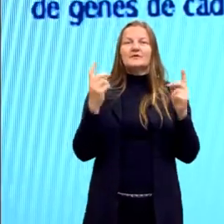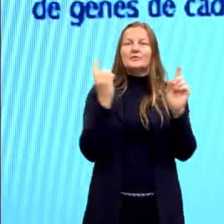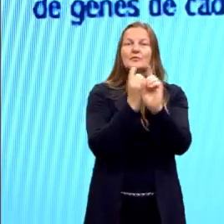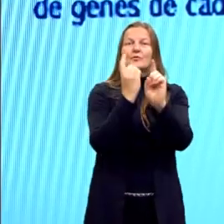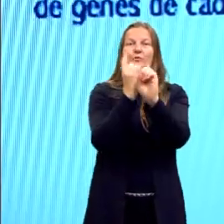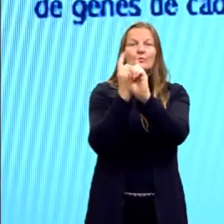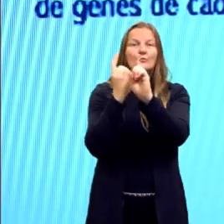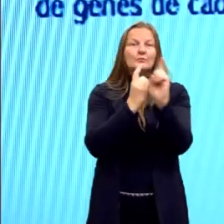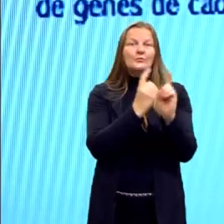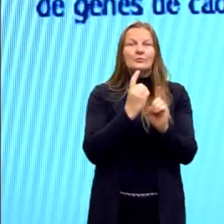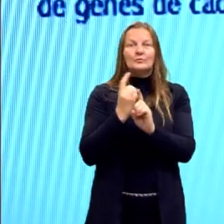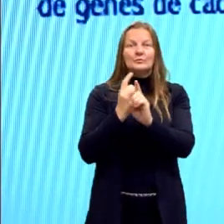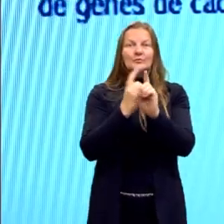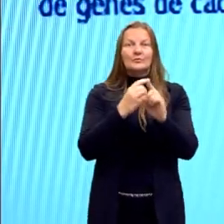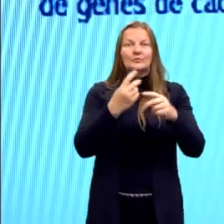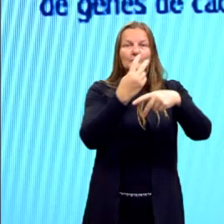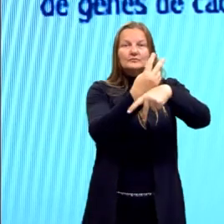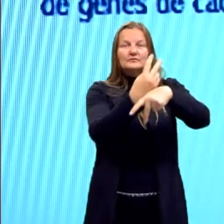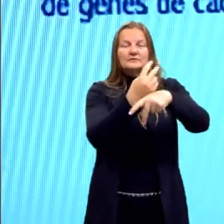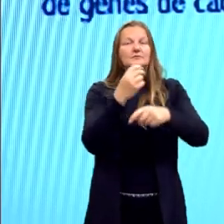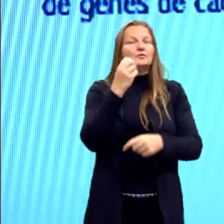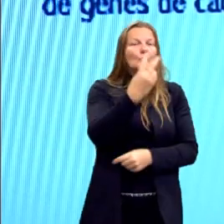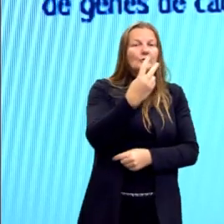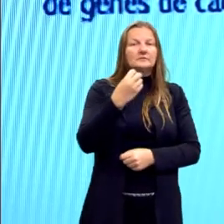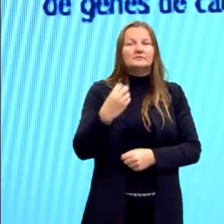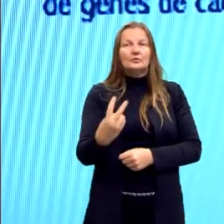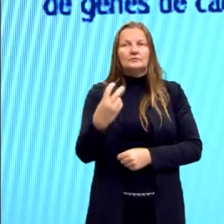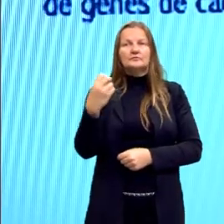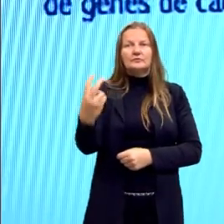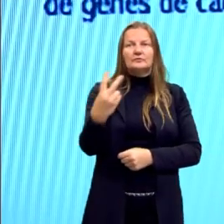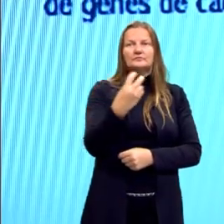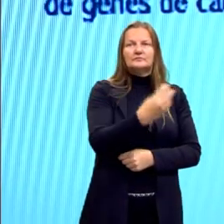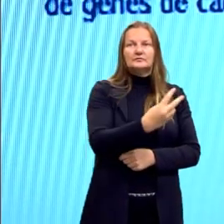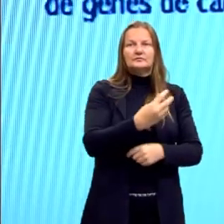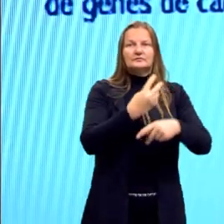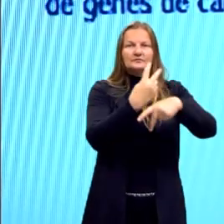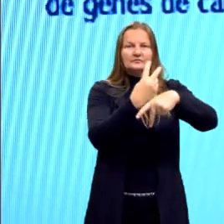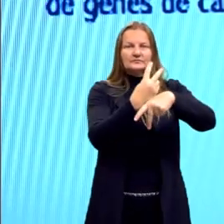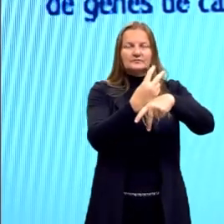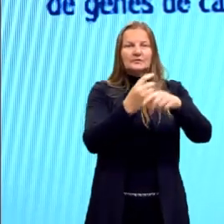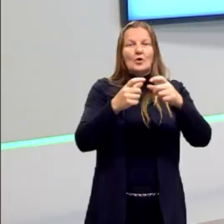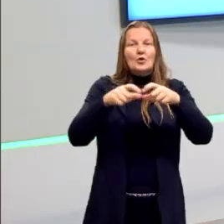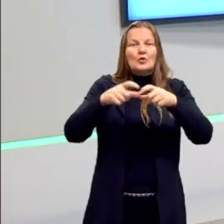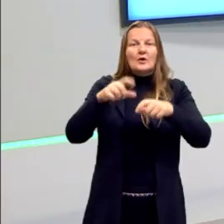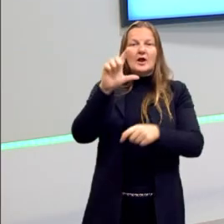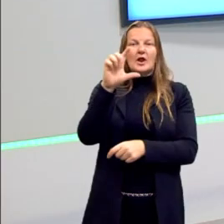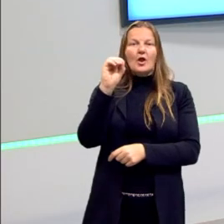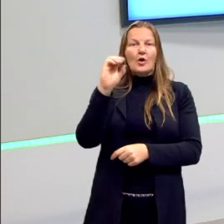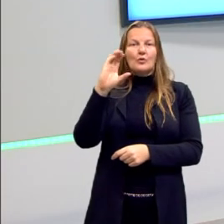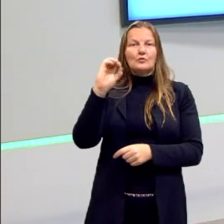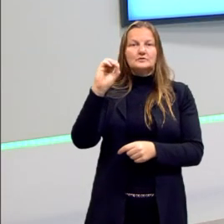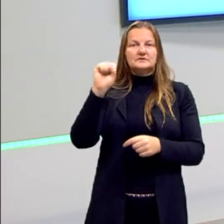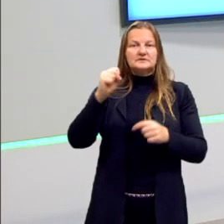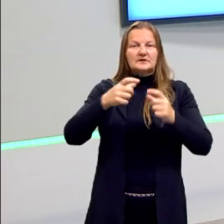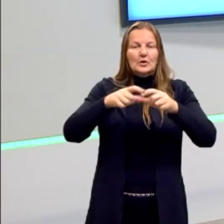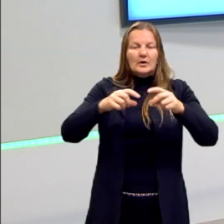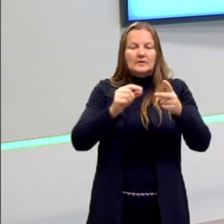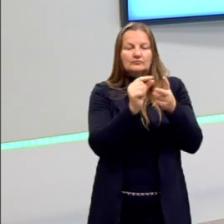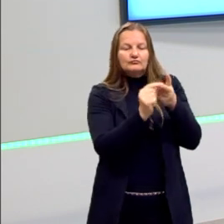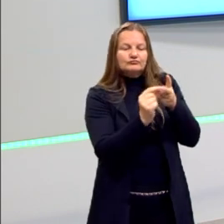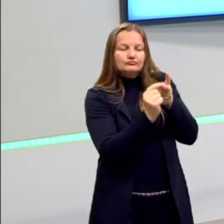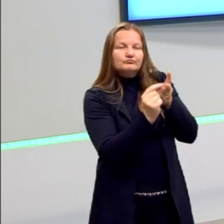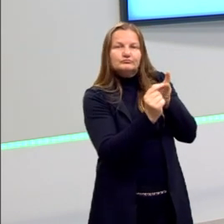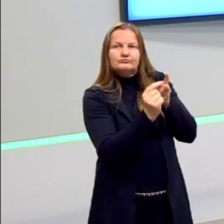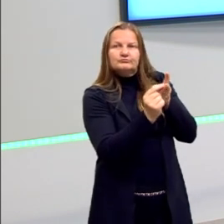aos pares. Locos, lembrando que é locos, é um lugarzinho determinado do gene lá no